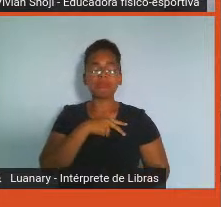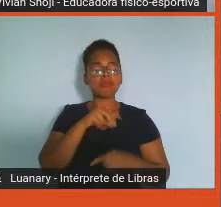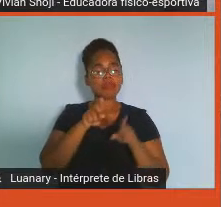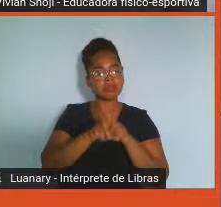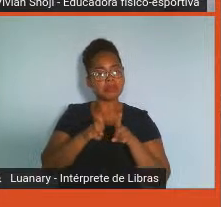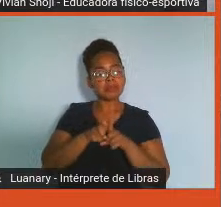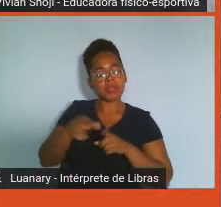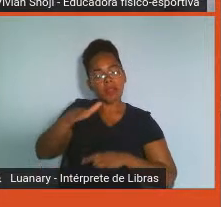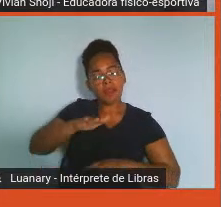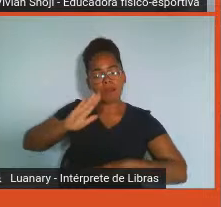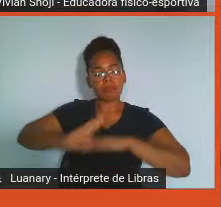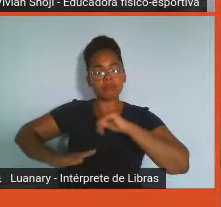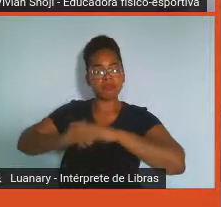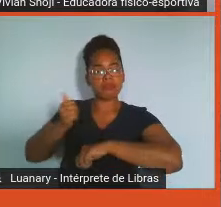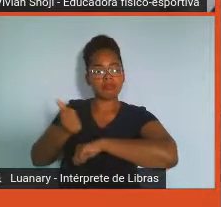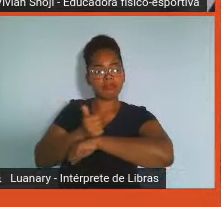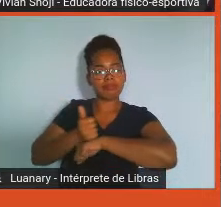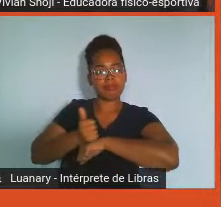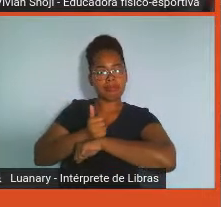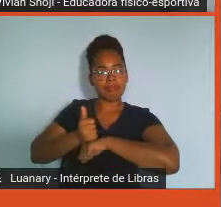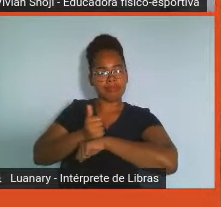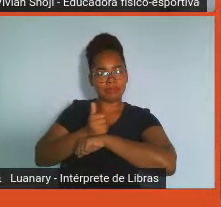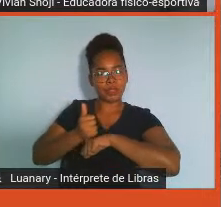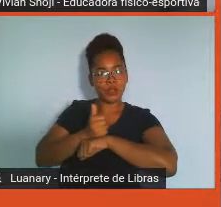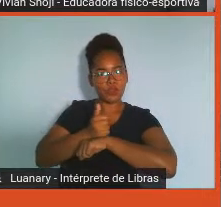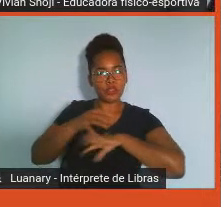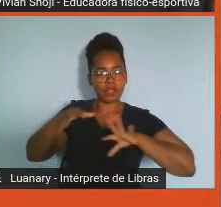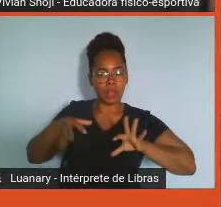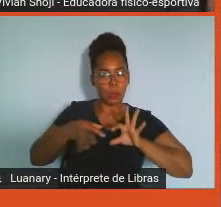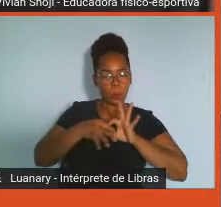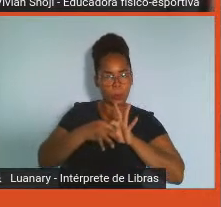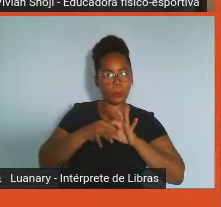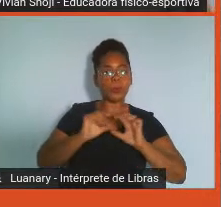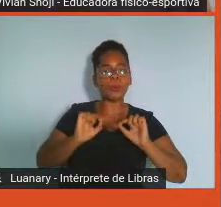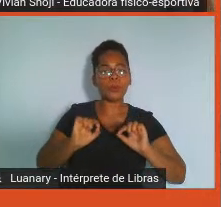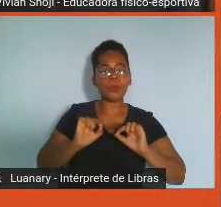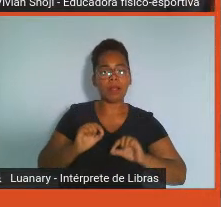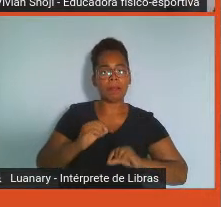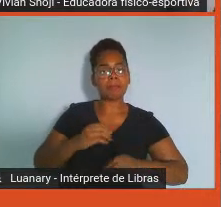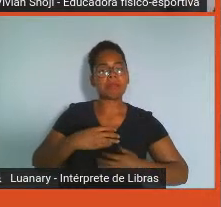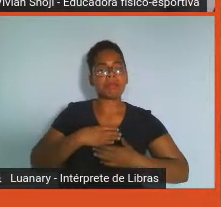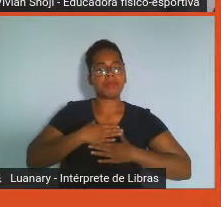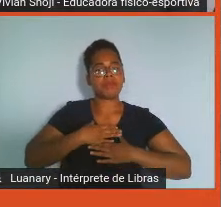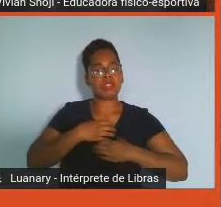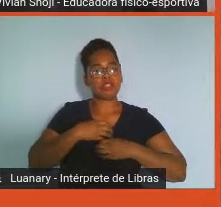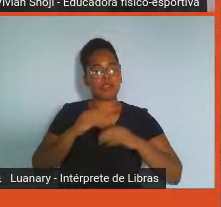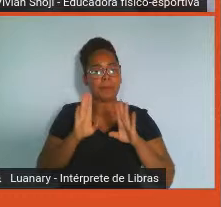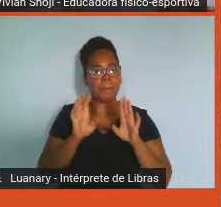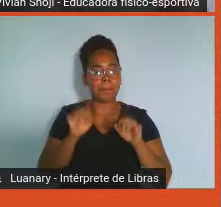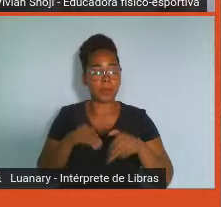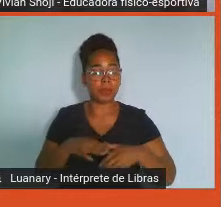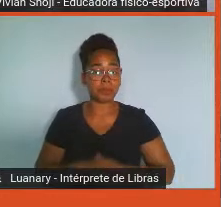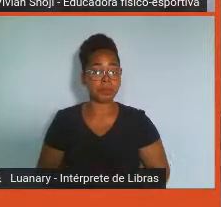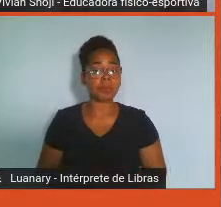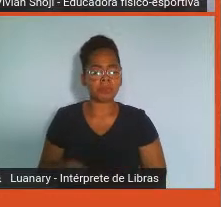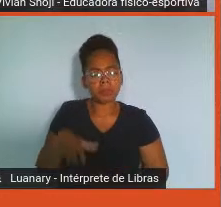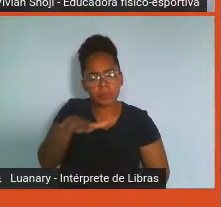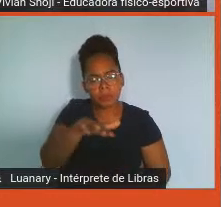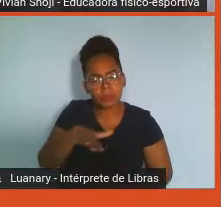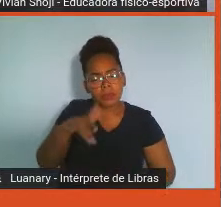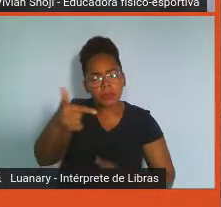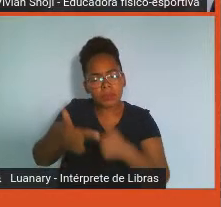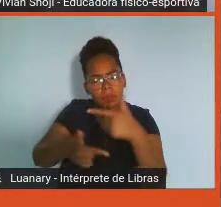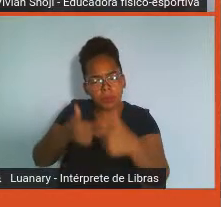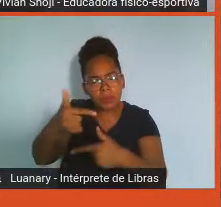relação ao tema. E no âmbito corporativo, o bem-estar, ele se tornou um valor muito